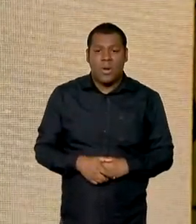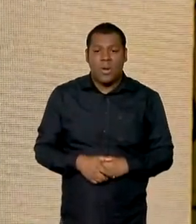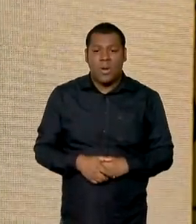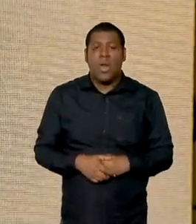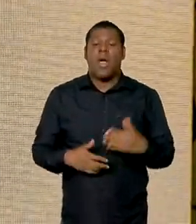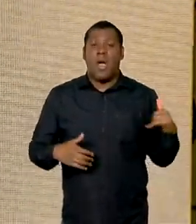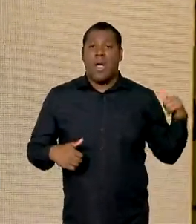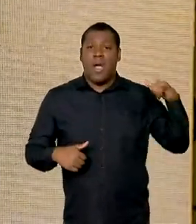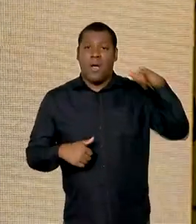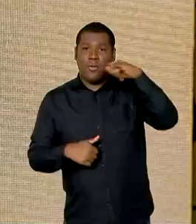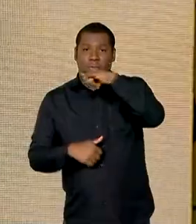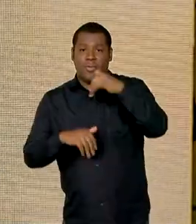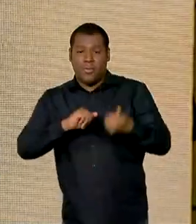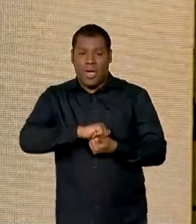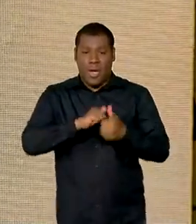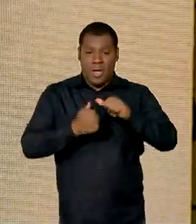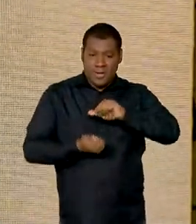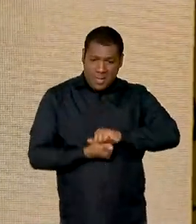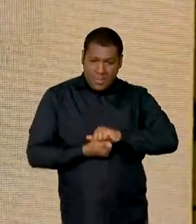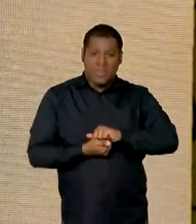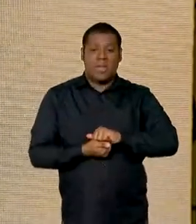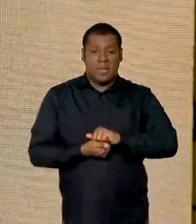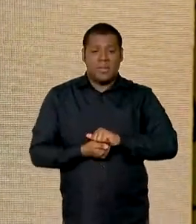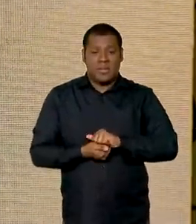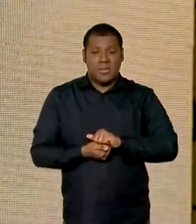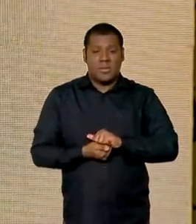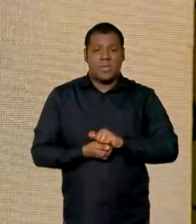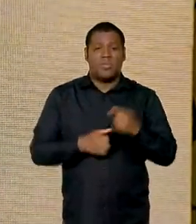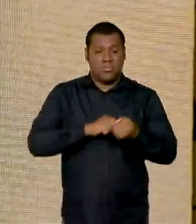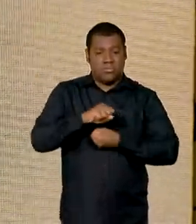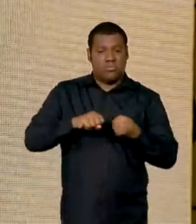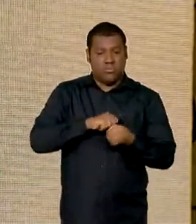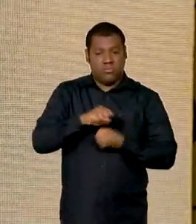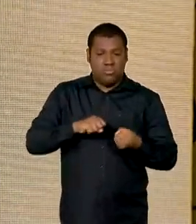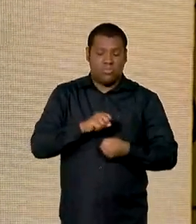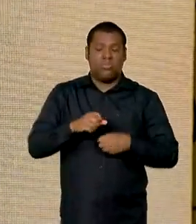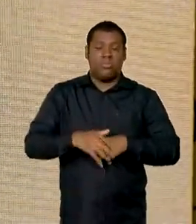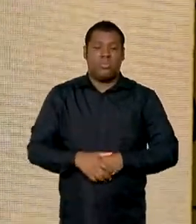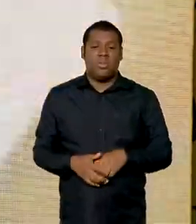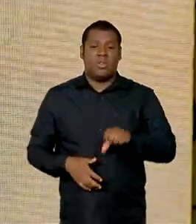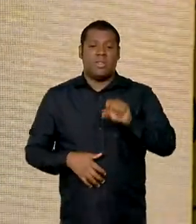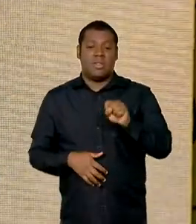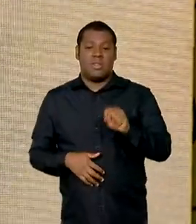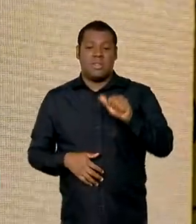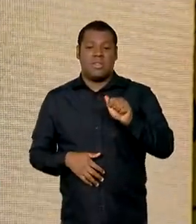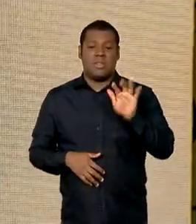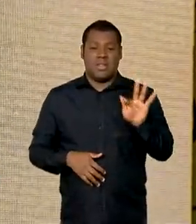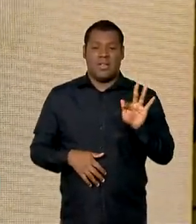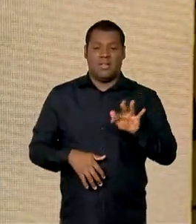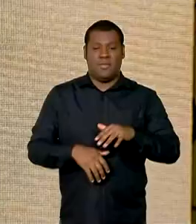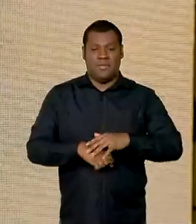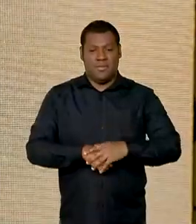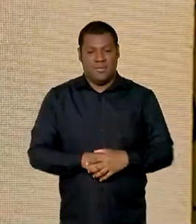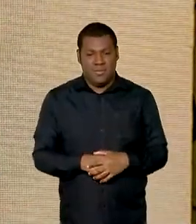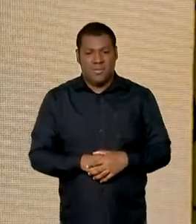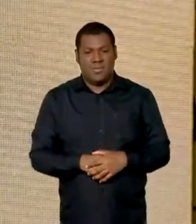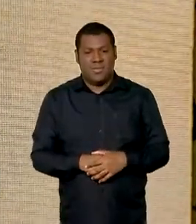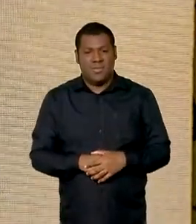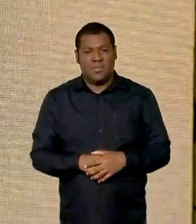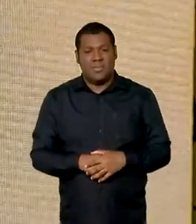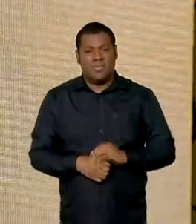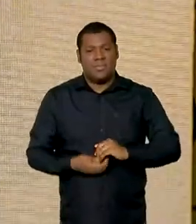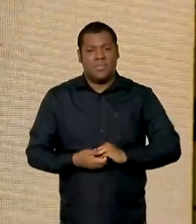aviões do mundo. Vai ser biocombustível. SAF. Sustainable Aviation Fuel.